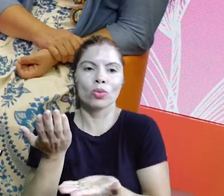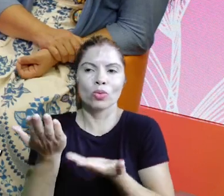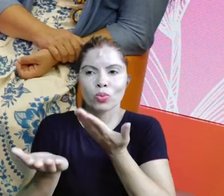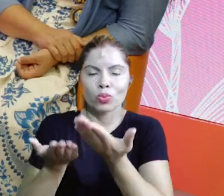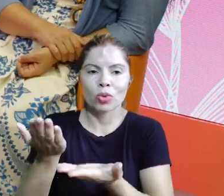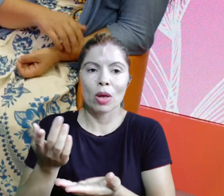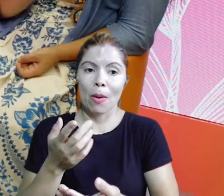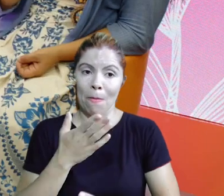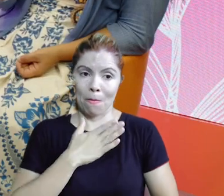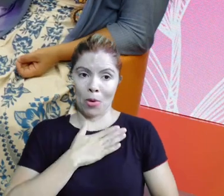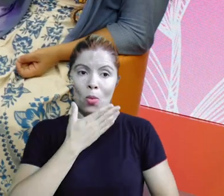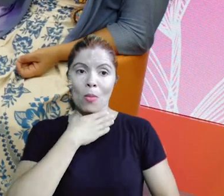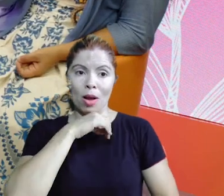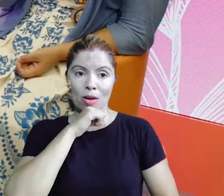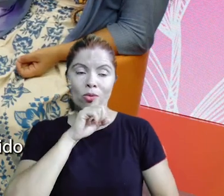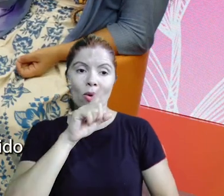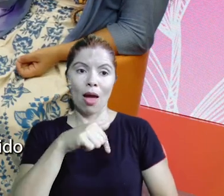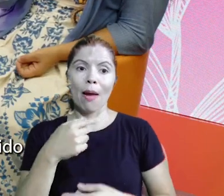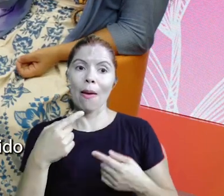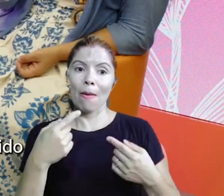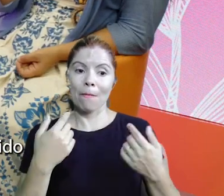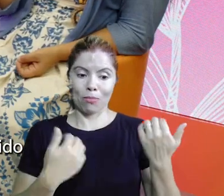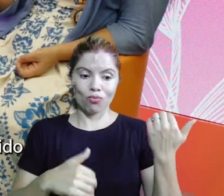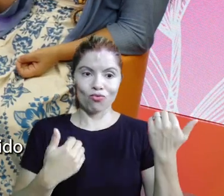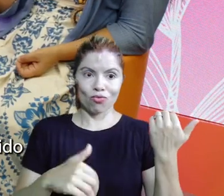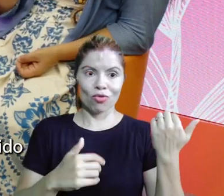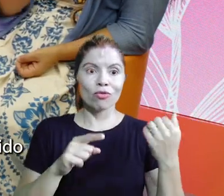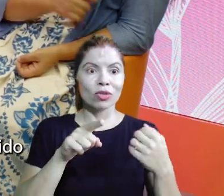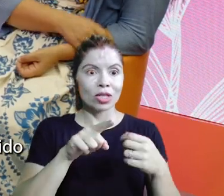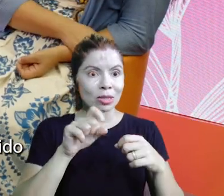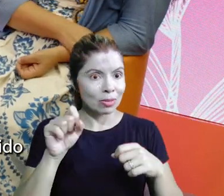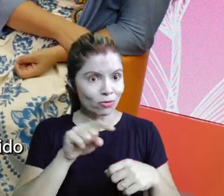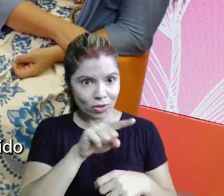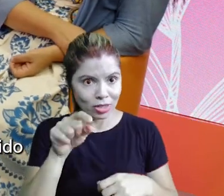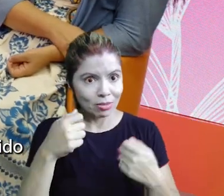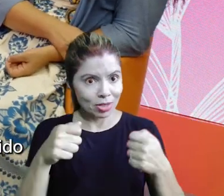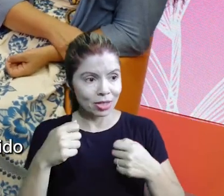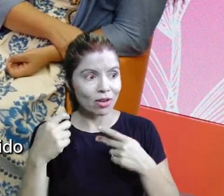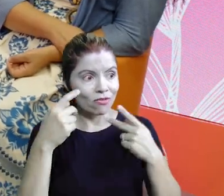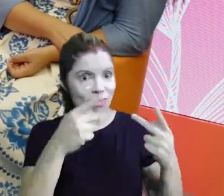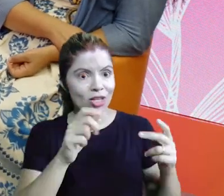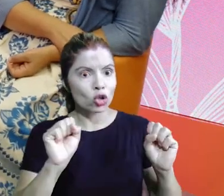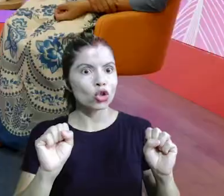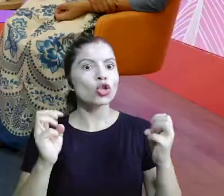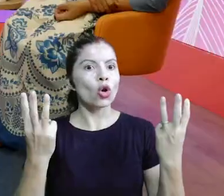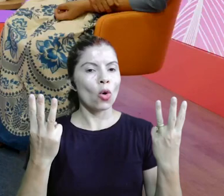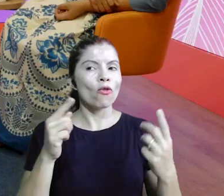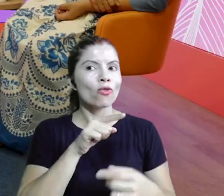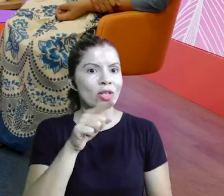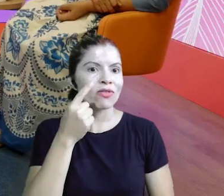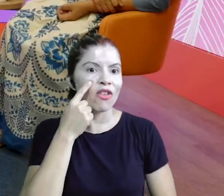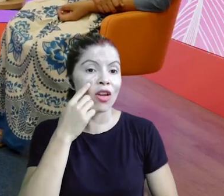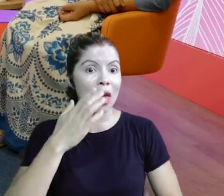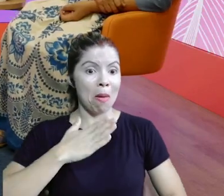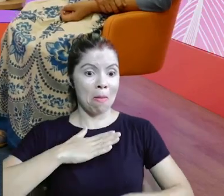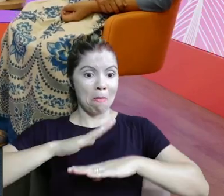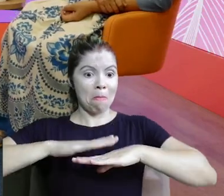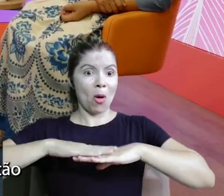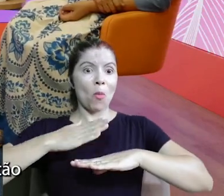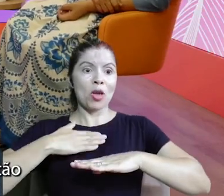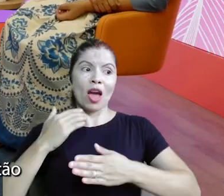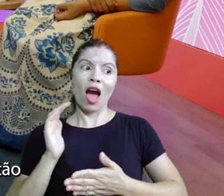não sei o quê. Aí, meu marido é músico, né? Eu falei assim, vocês têm que ir no show do meu marido pra vocês verem eu fazer isso com ele. Ele vai carregando caixa,